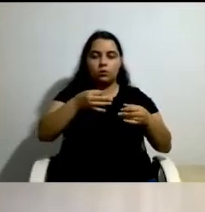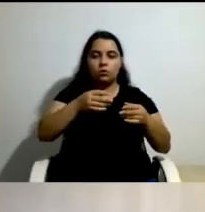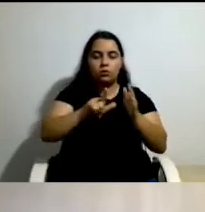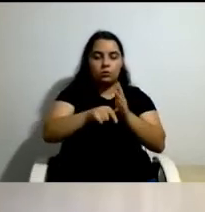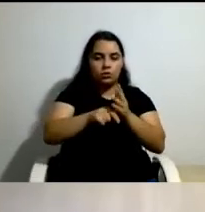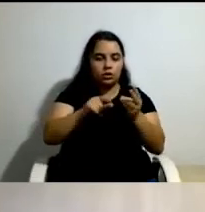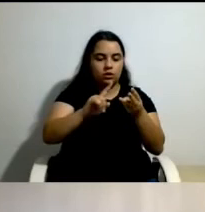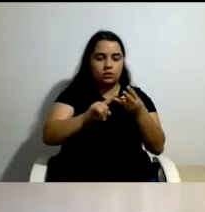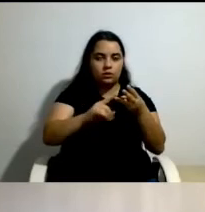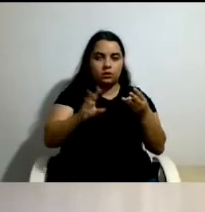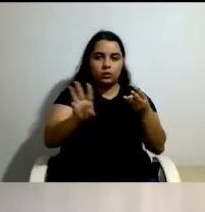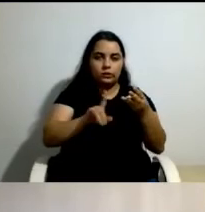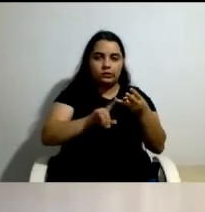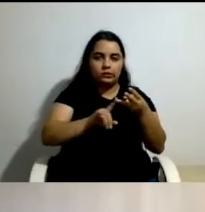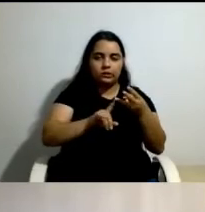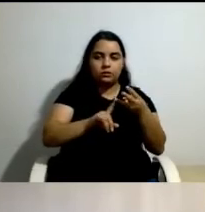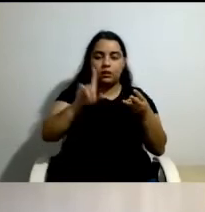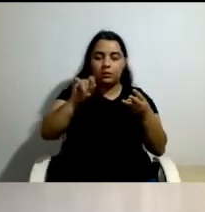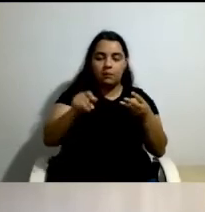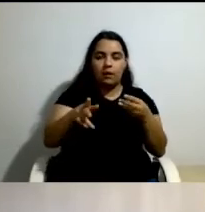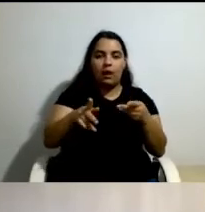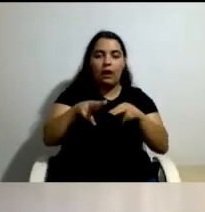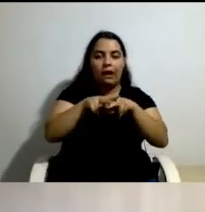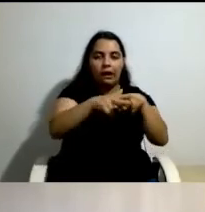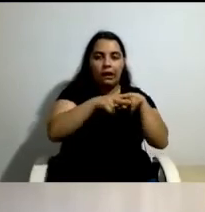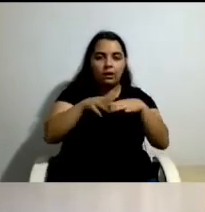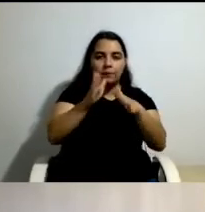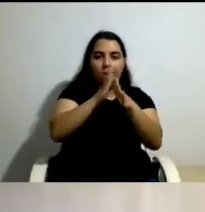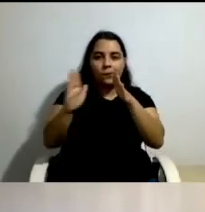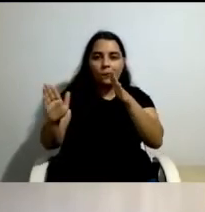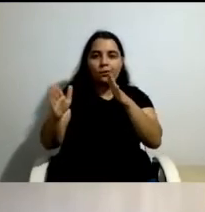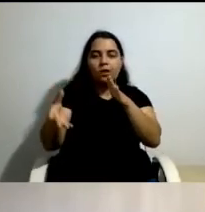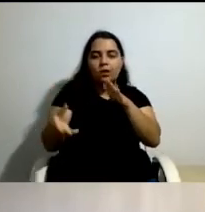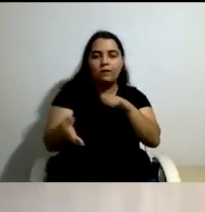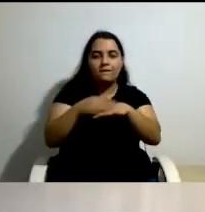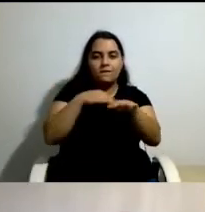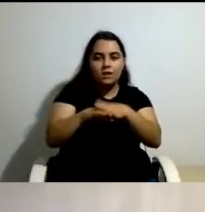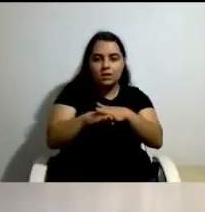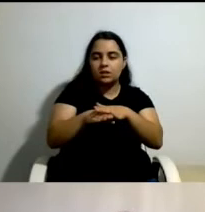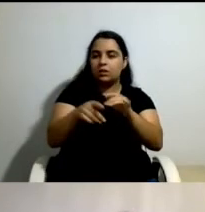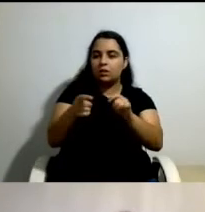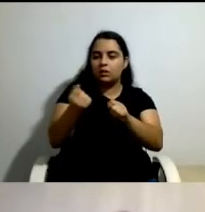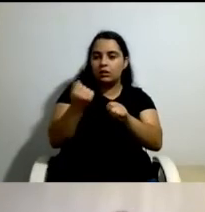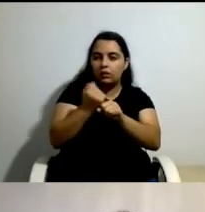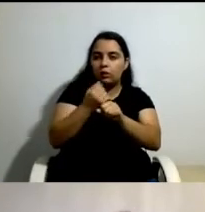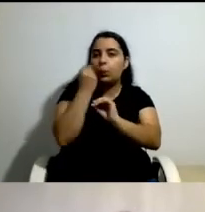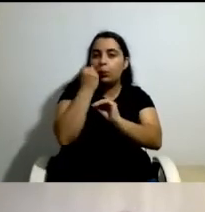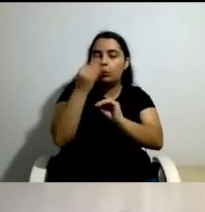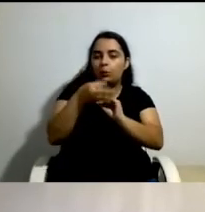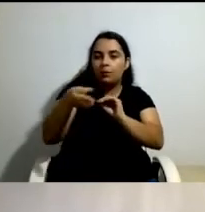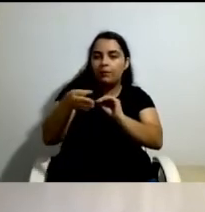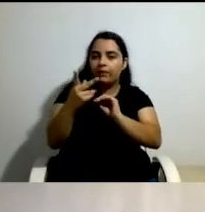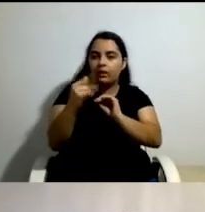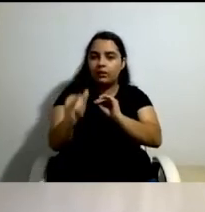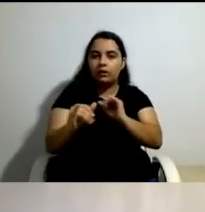num terceiro ponto, faz a análise dos processos de implementação e operacionalização do PPVI. E depois eu voltarei à